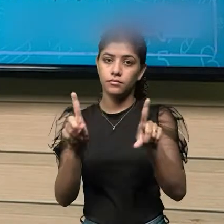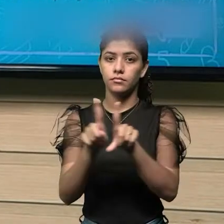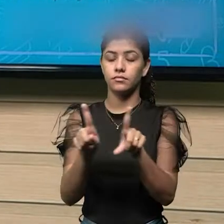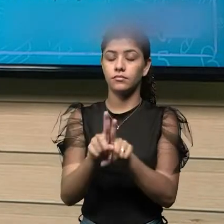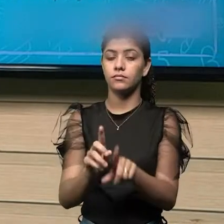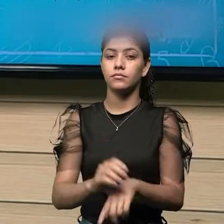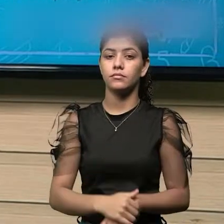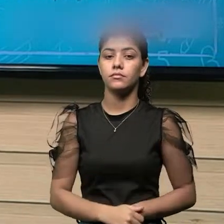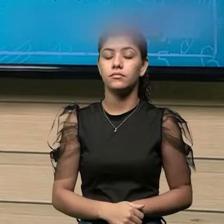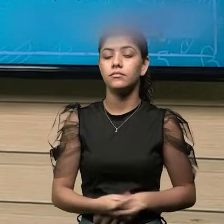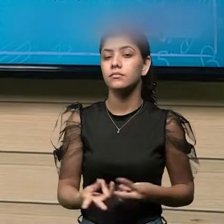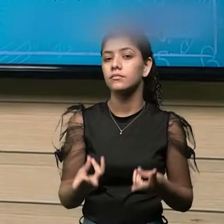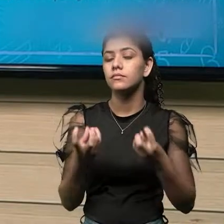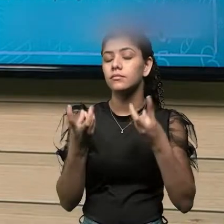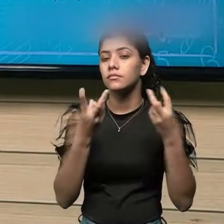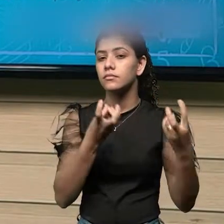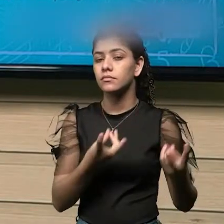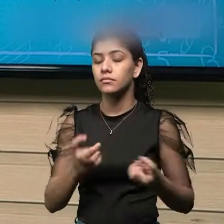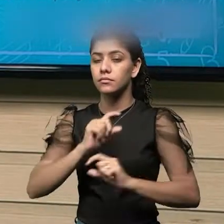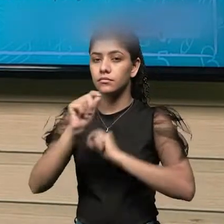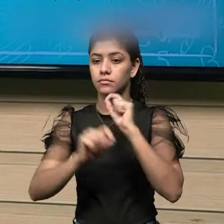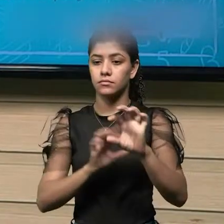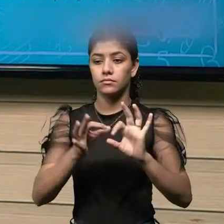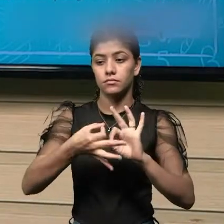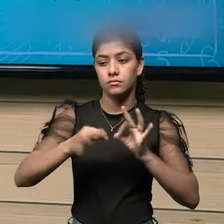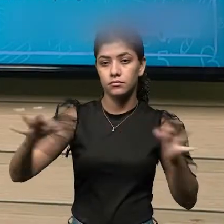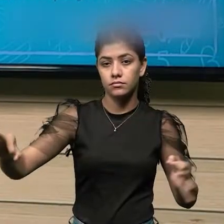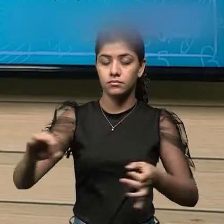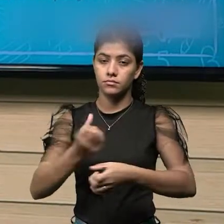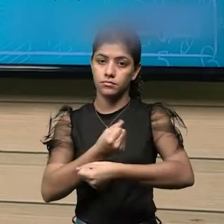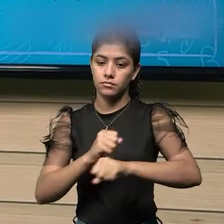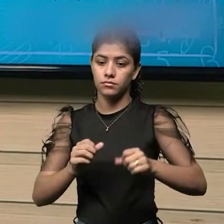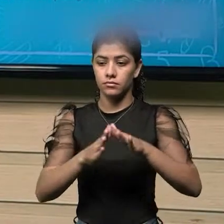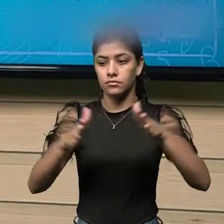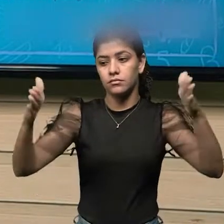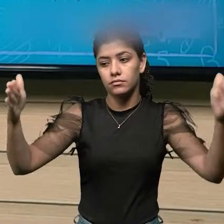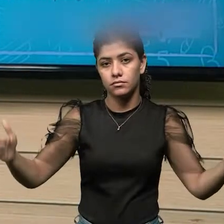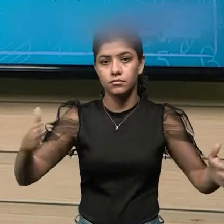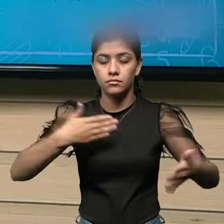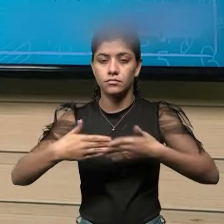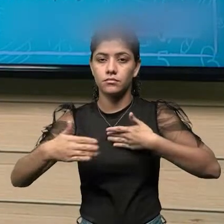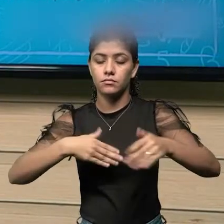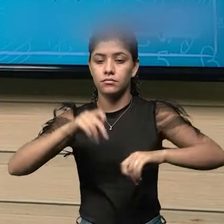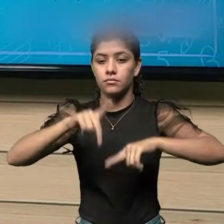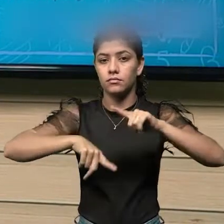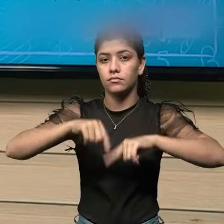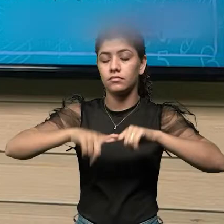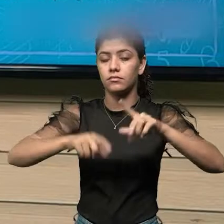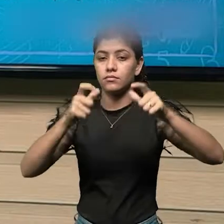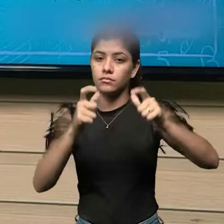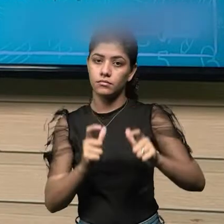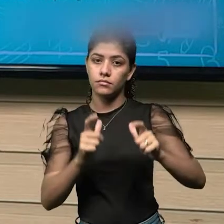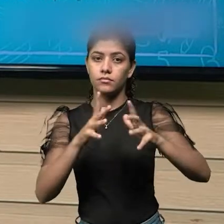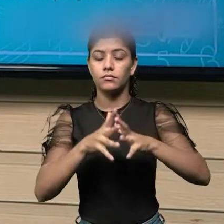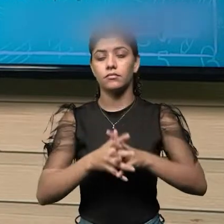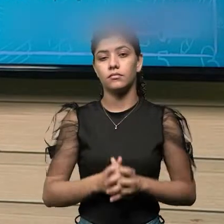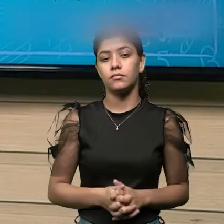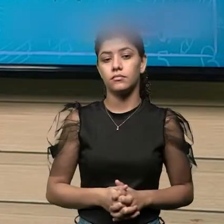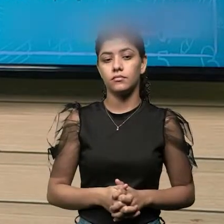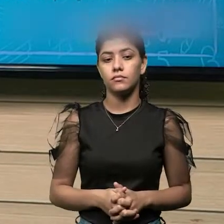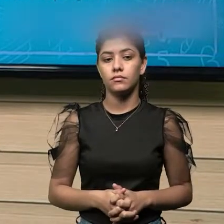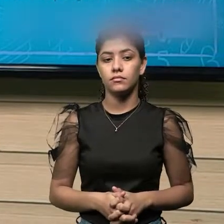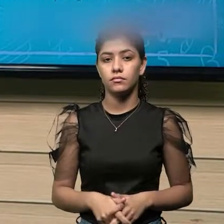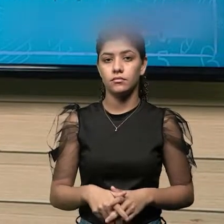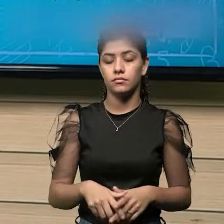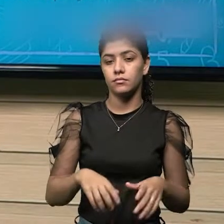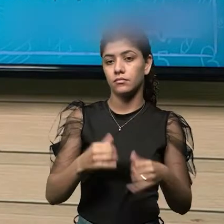para identificar o comprimento e a largura de qualquer coisa, de um local, de um parque, de